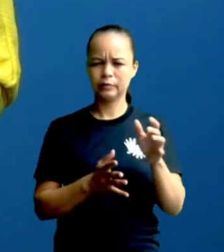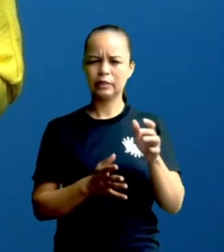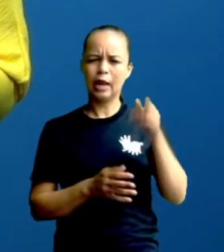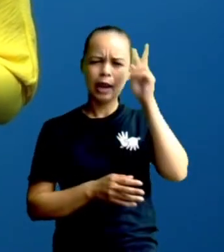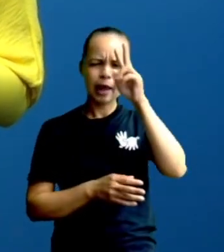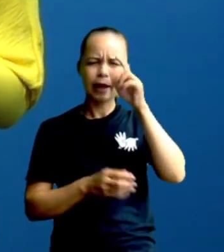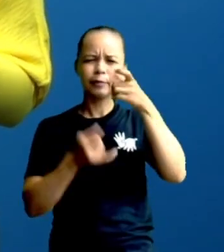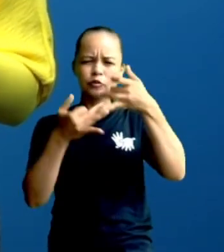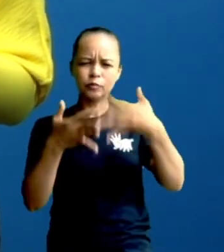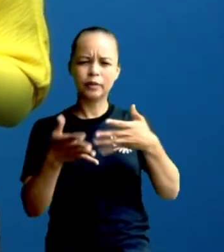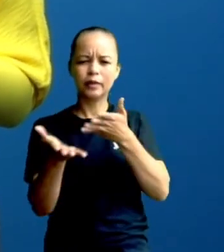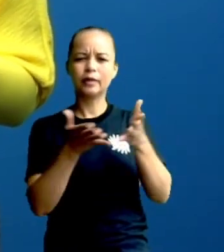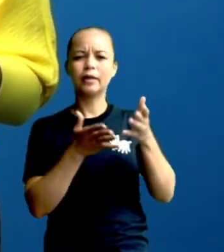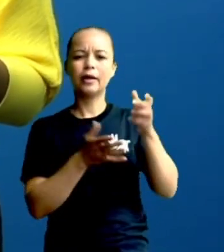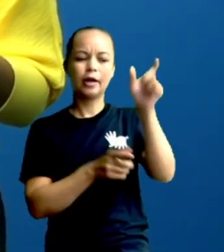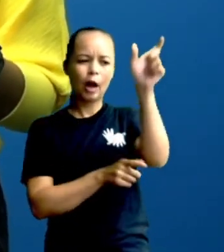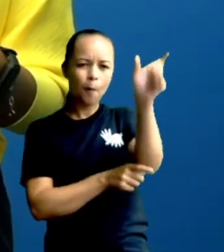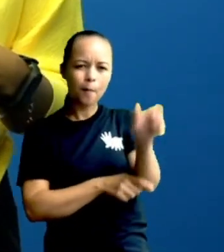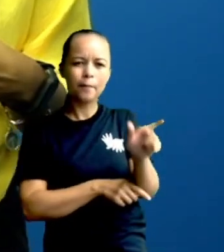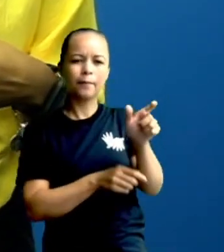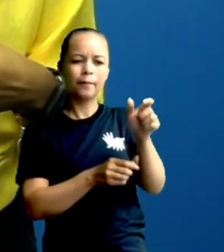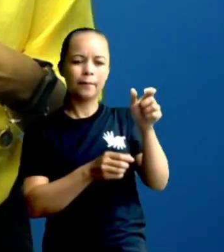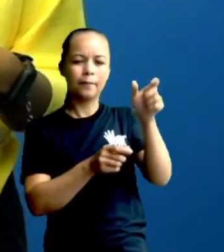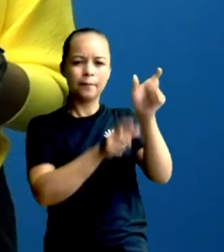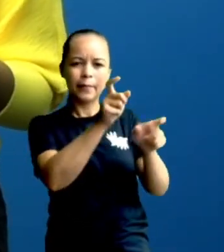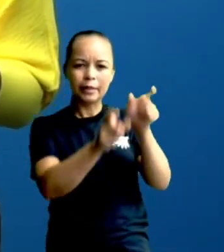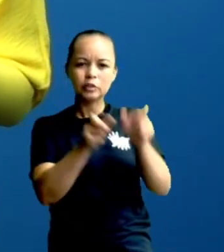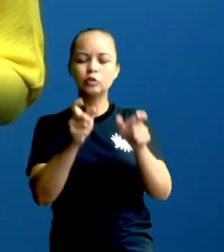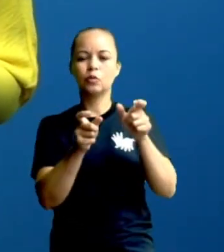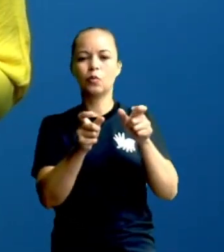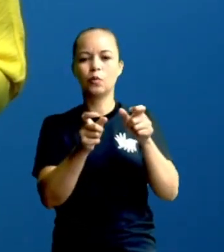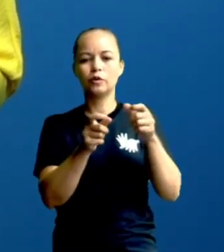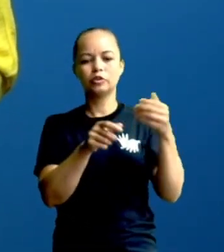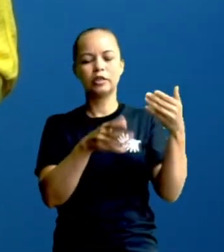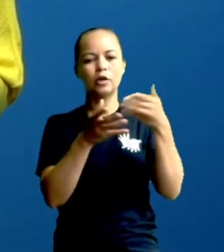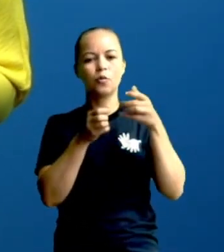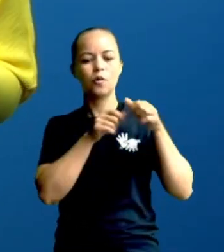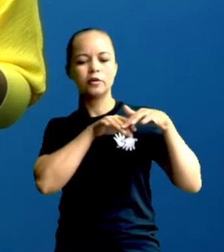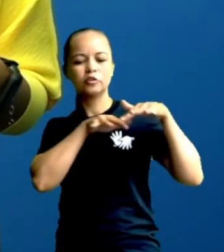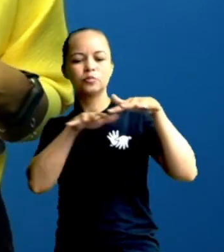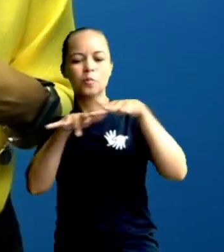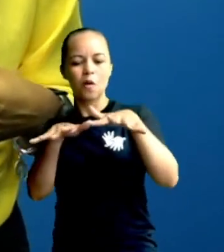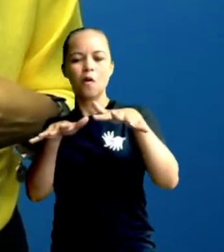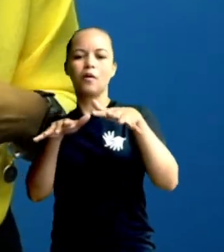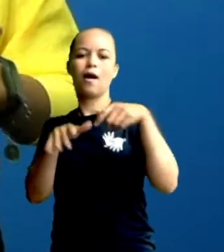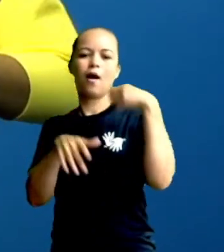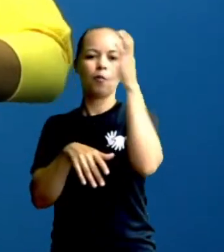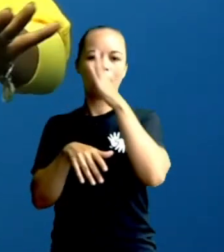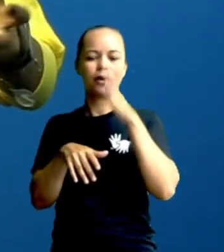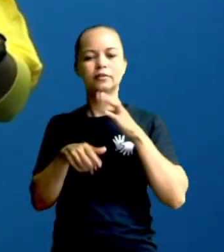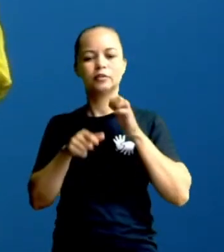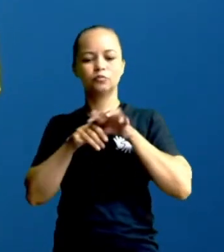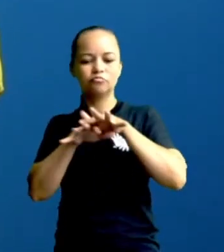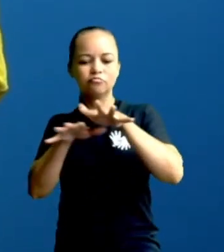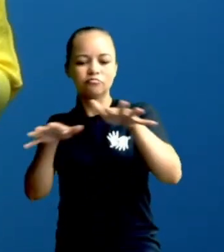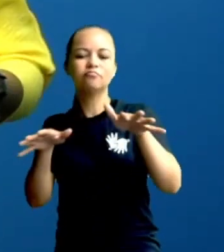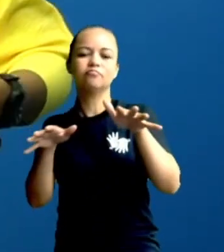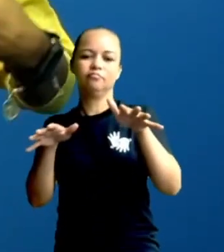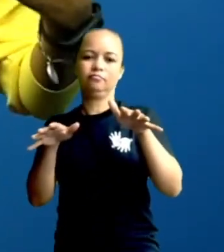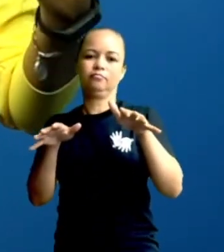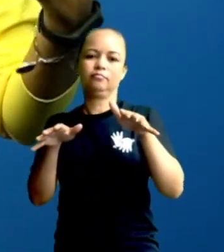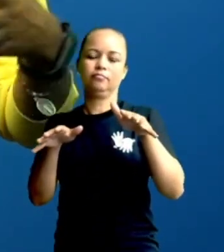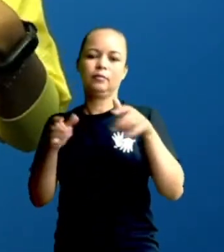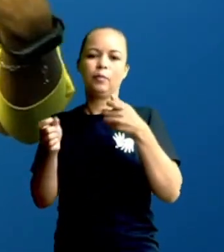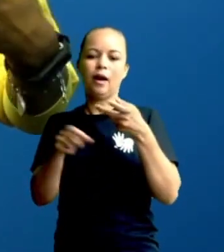que iam explorar o nosso Brasil. Eles adentravam o interior do Brasil pra fazer exploração.